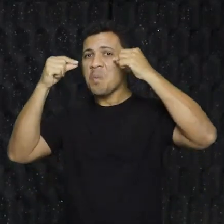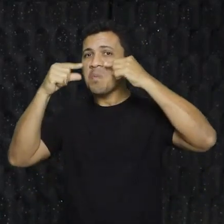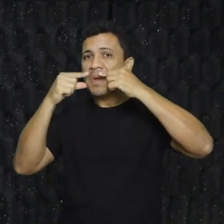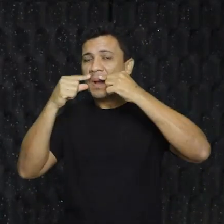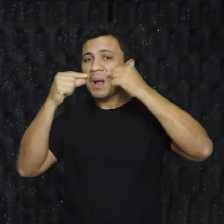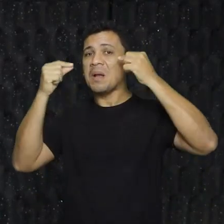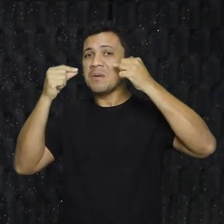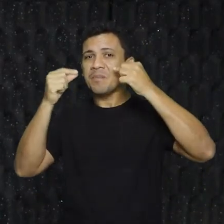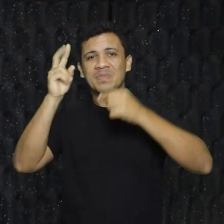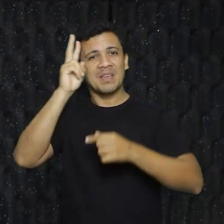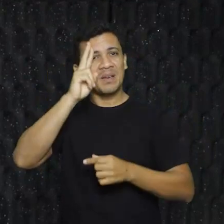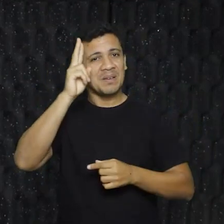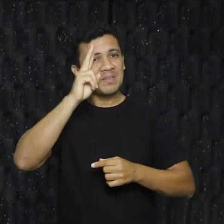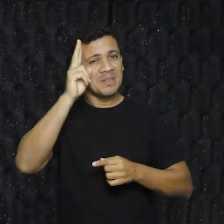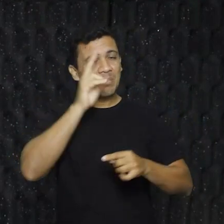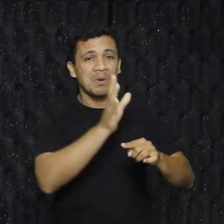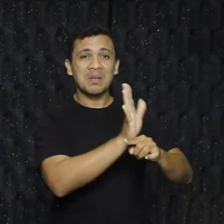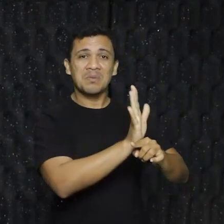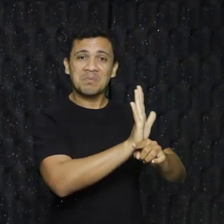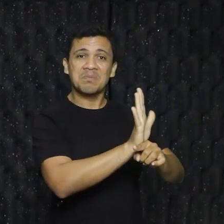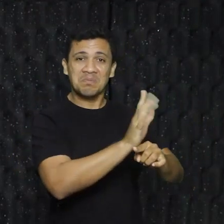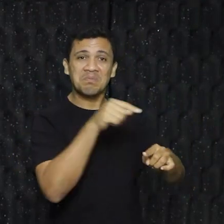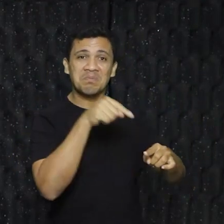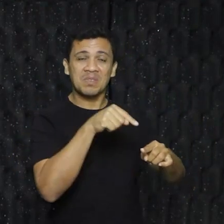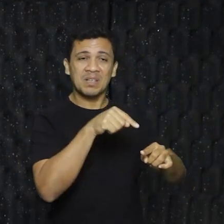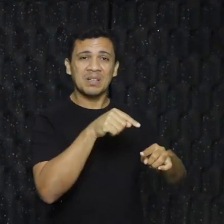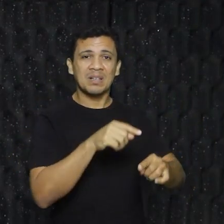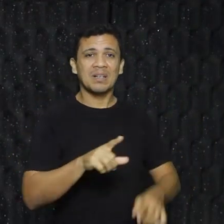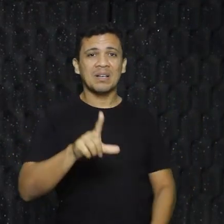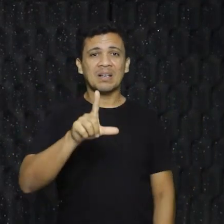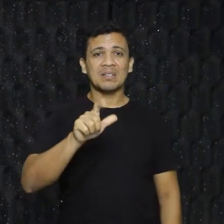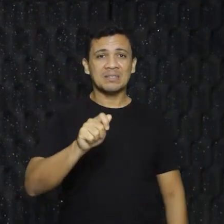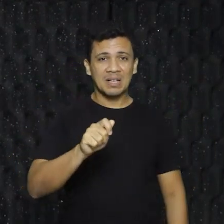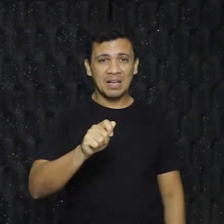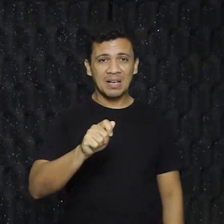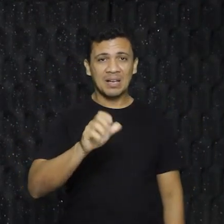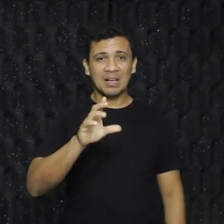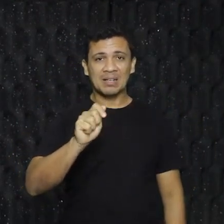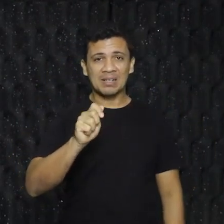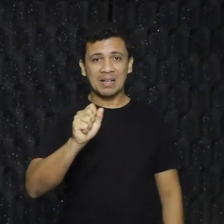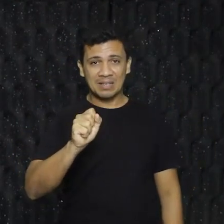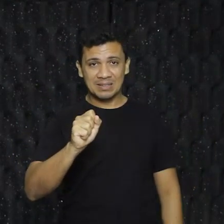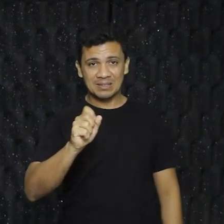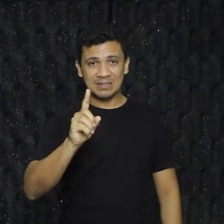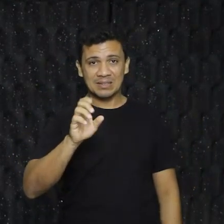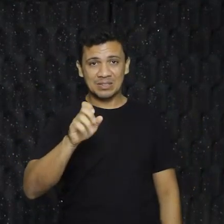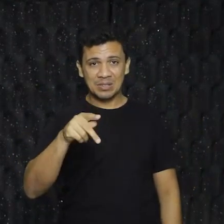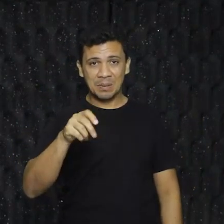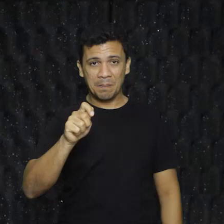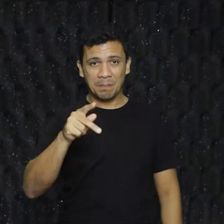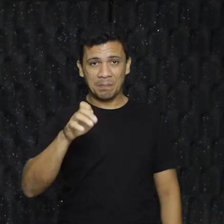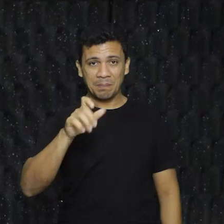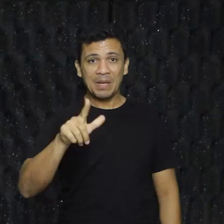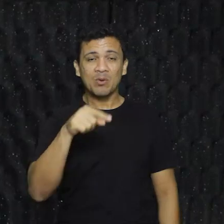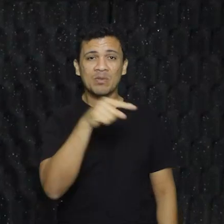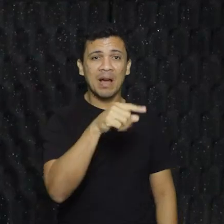Dalí são lembrados, inclusive, em séries. Quem já assistiu uma série chamada La Casa de Papel? A máscara dos